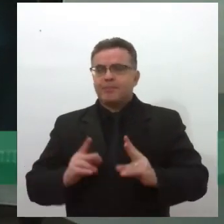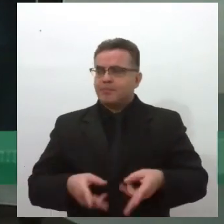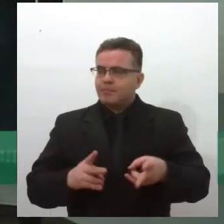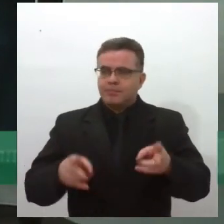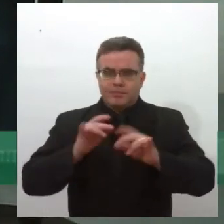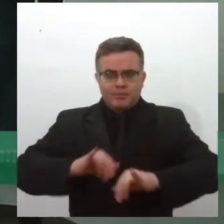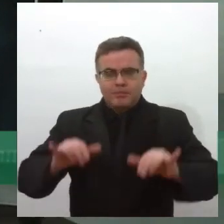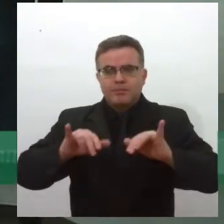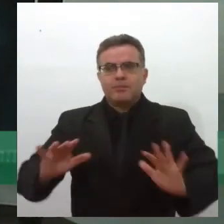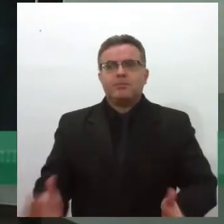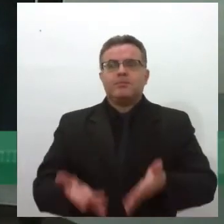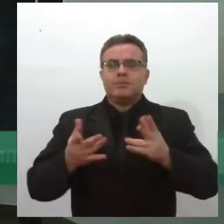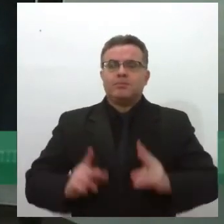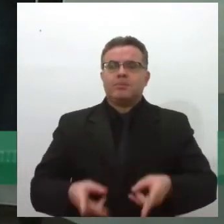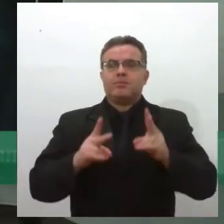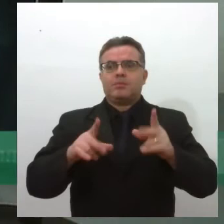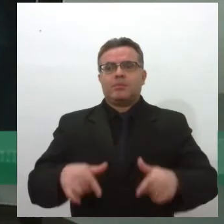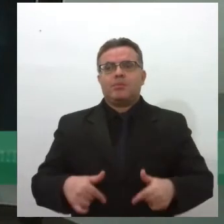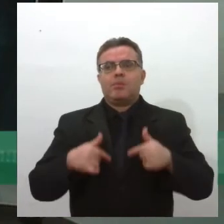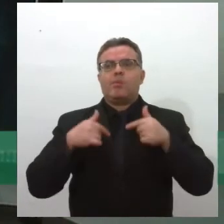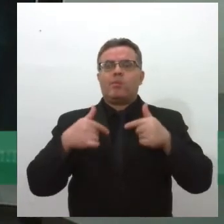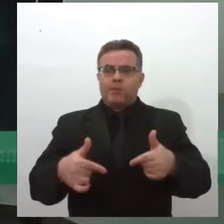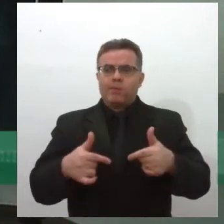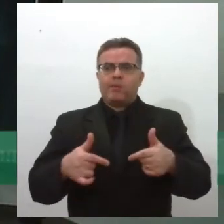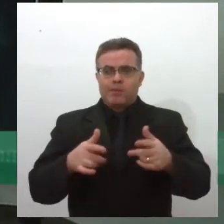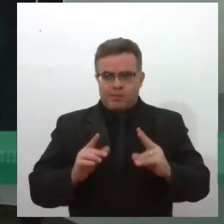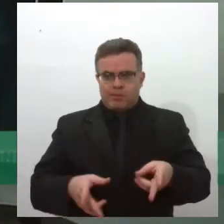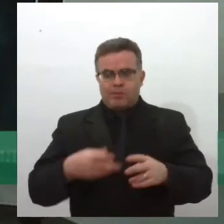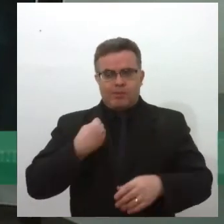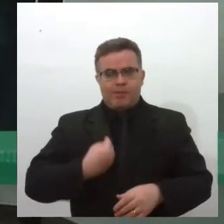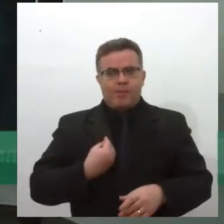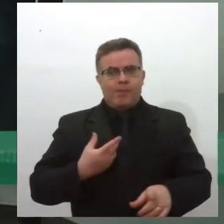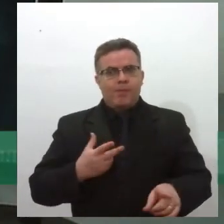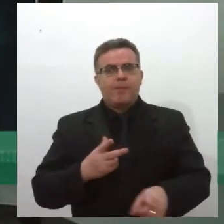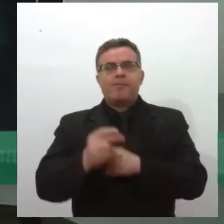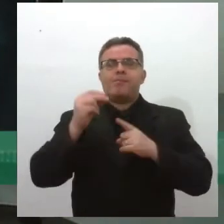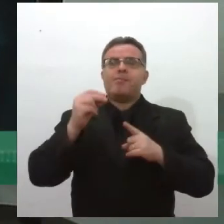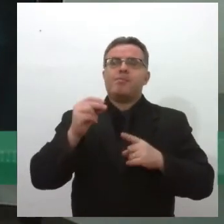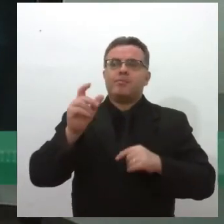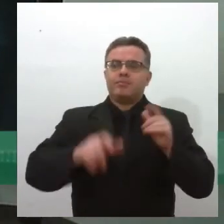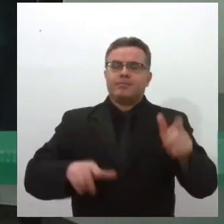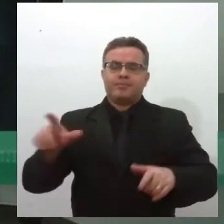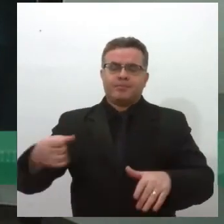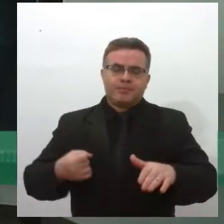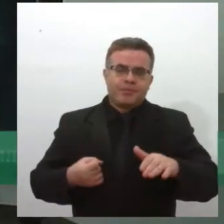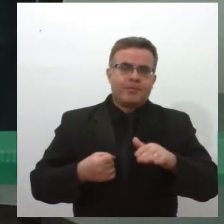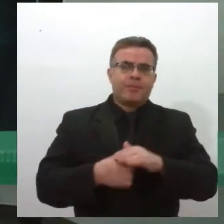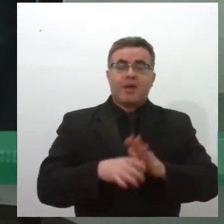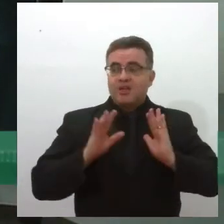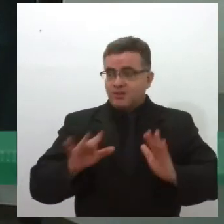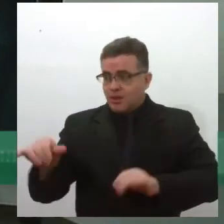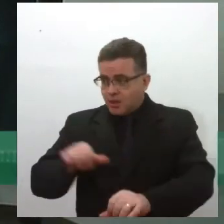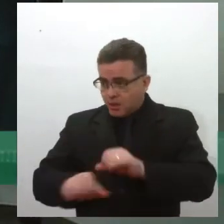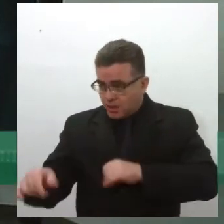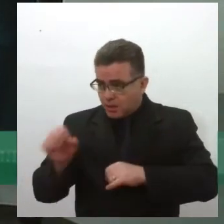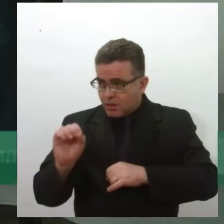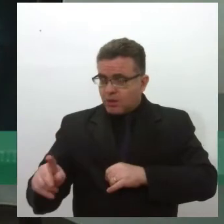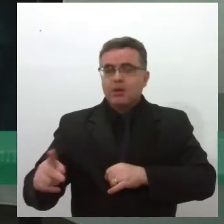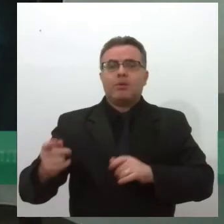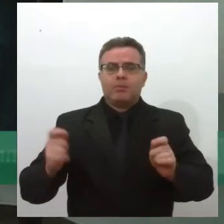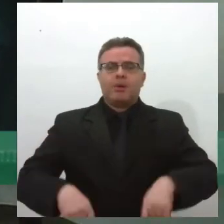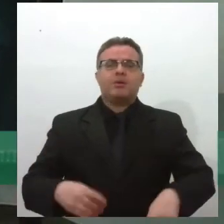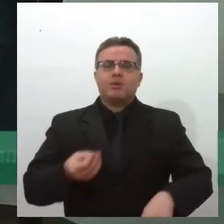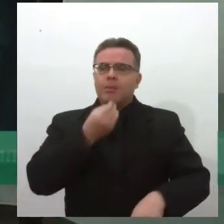incentivar e vamos lutar pela reinserção dessas pessoas que fizeram o transplante, né, que tiveram essa